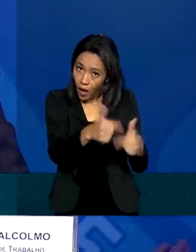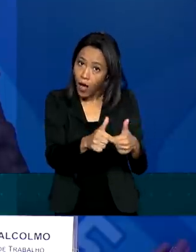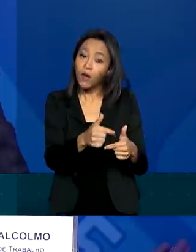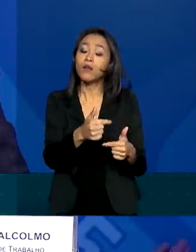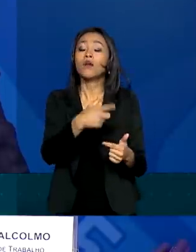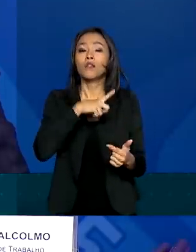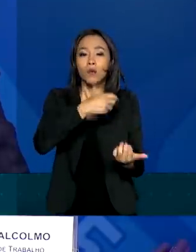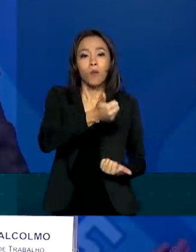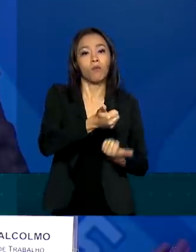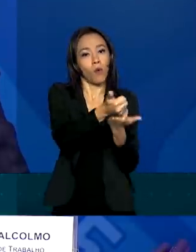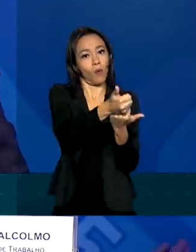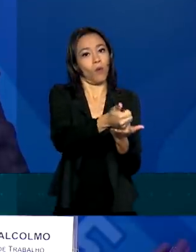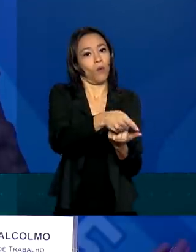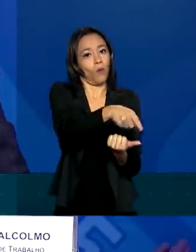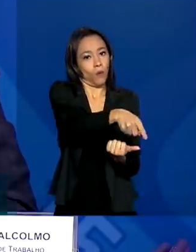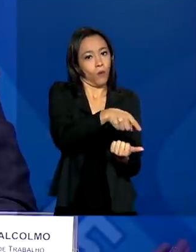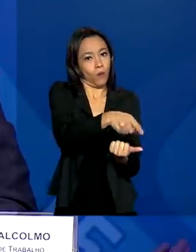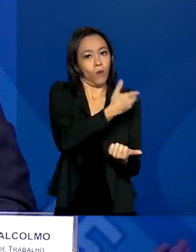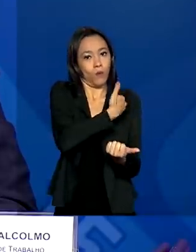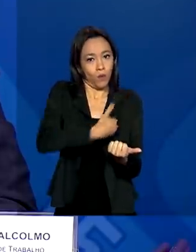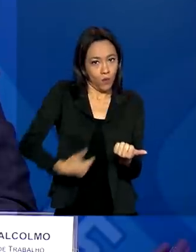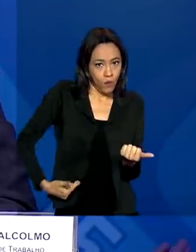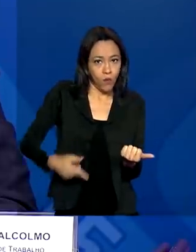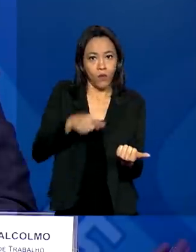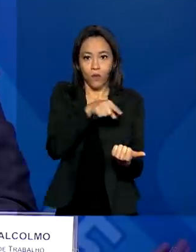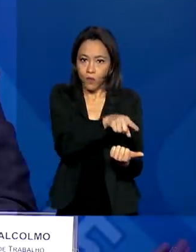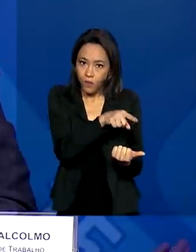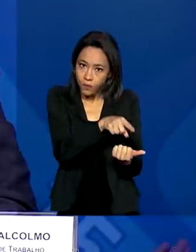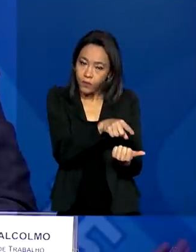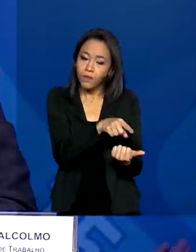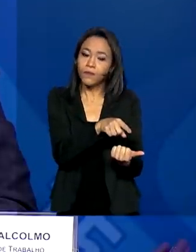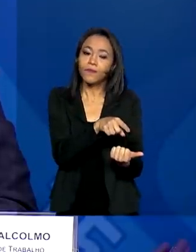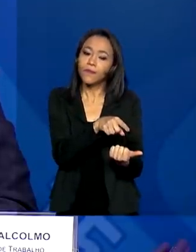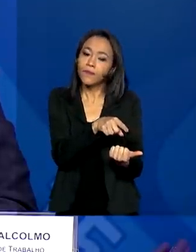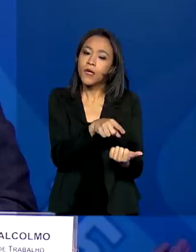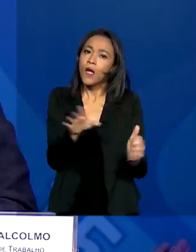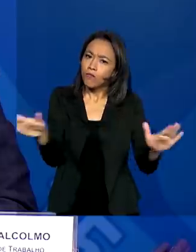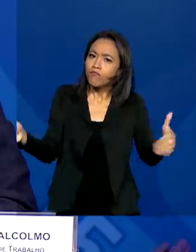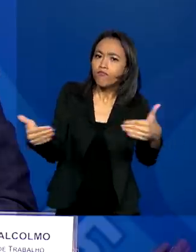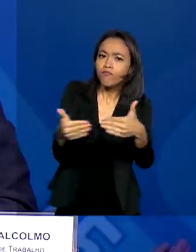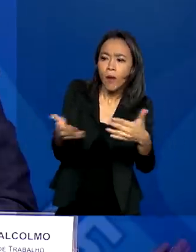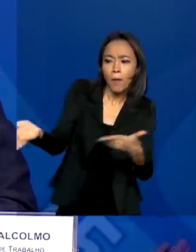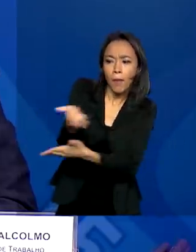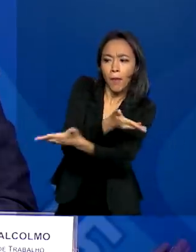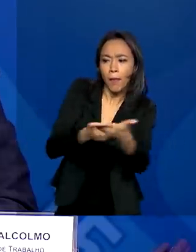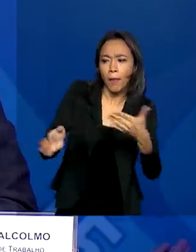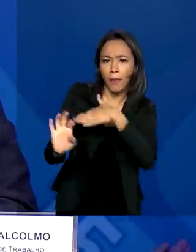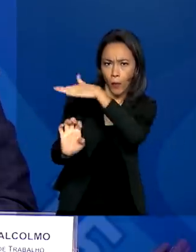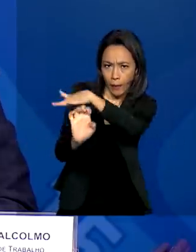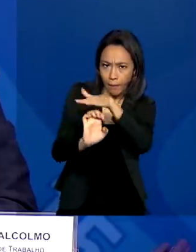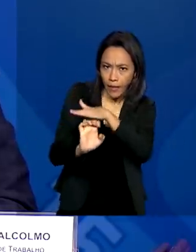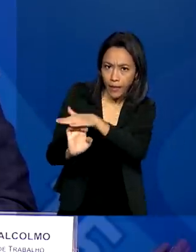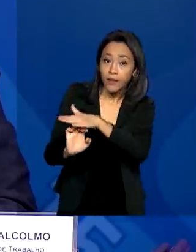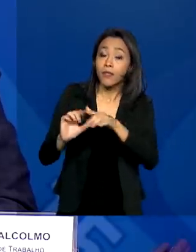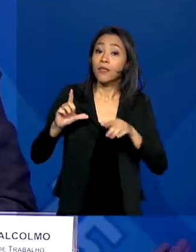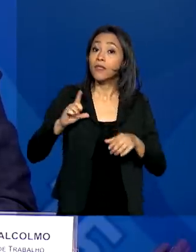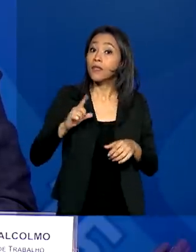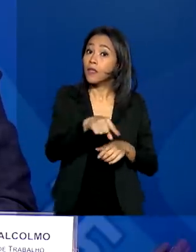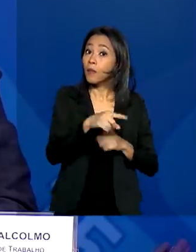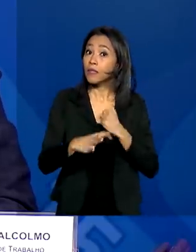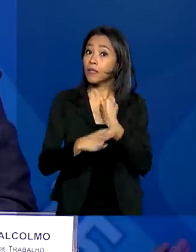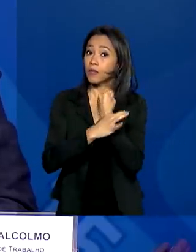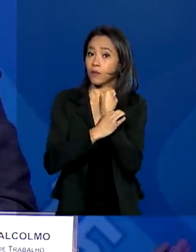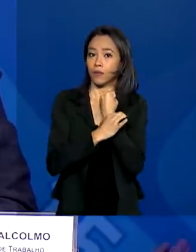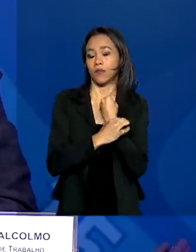benefício, ele mantém a relação com o seu empregador e ganha ainda uma garantia de